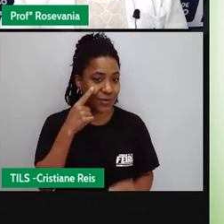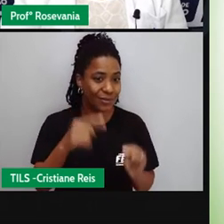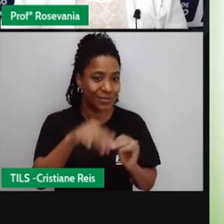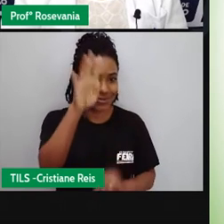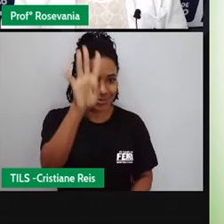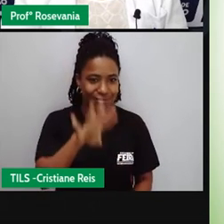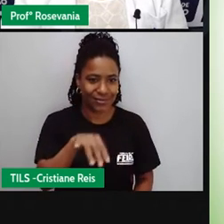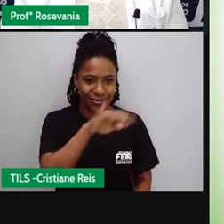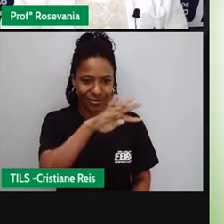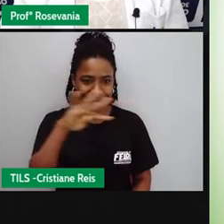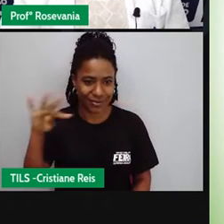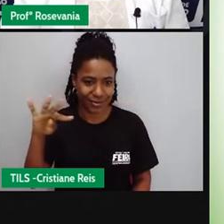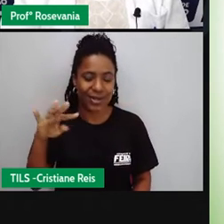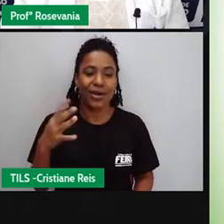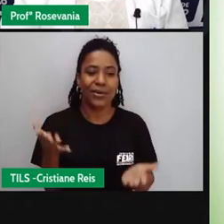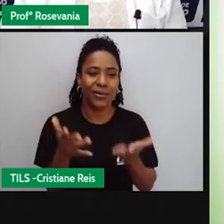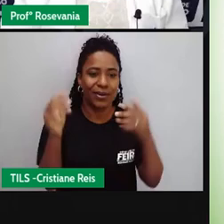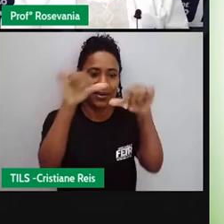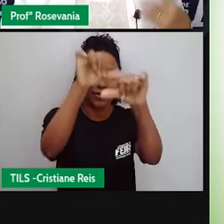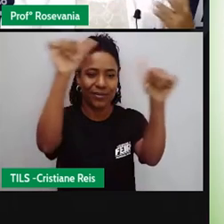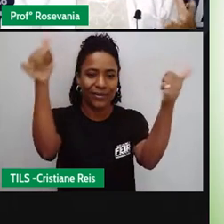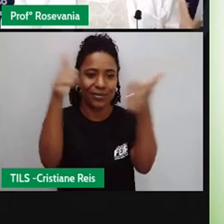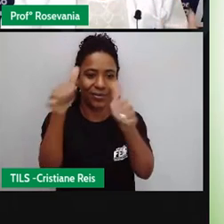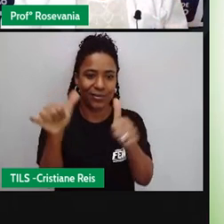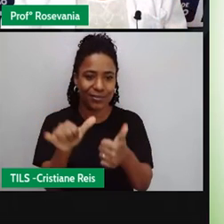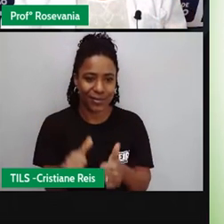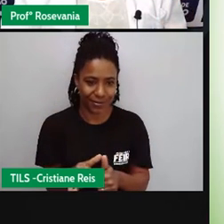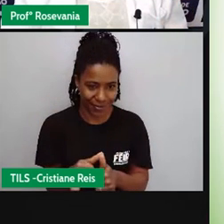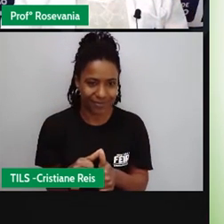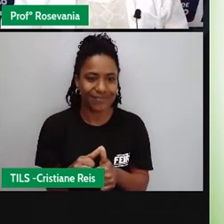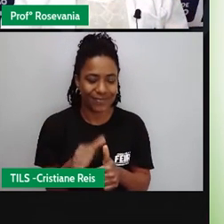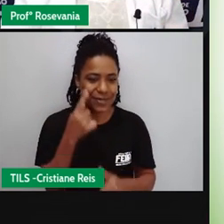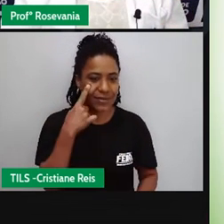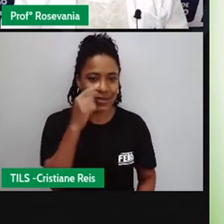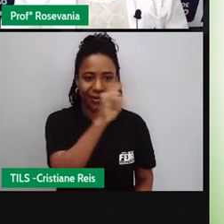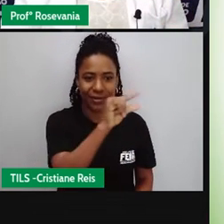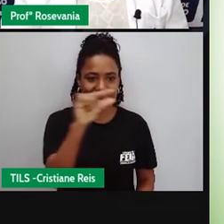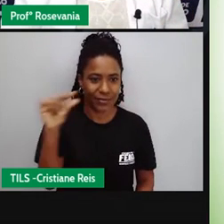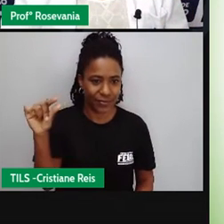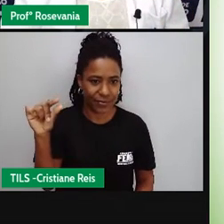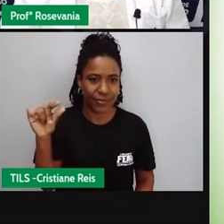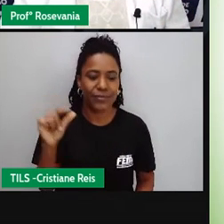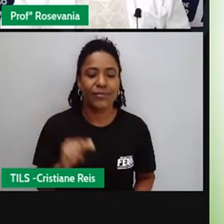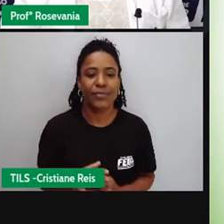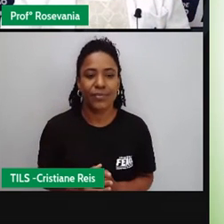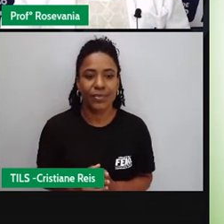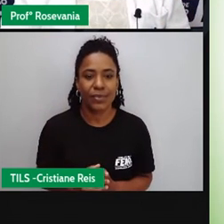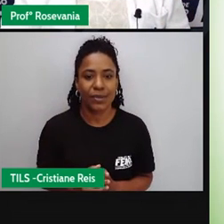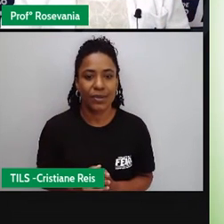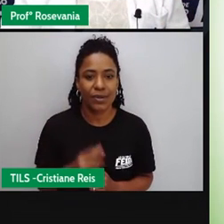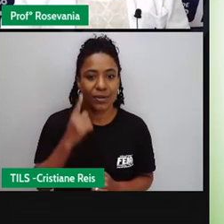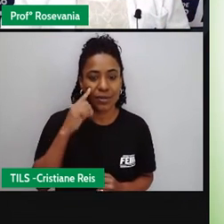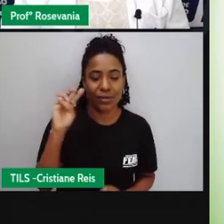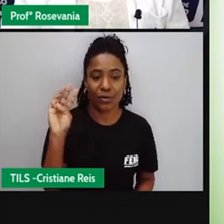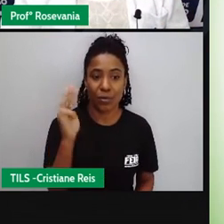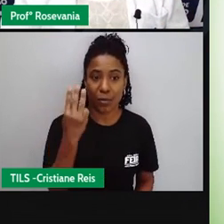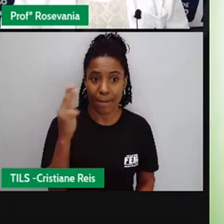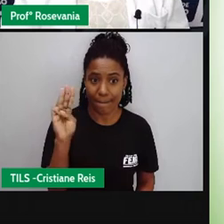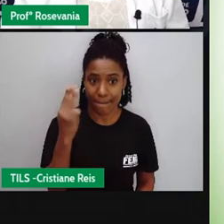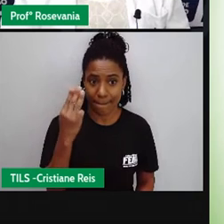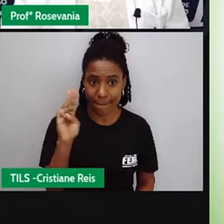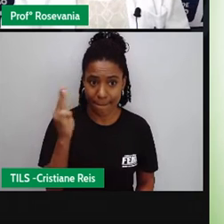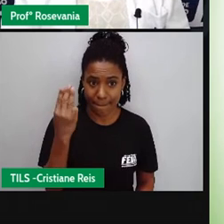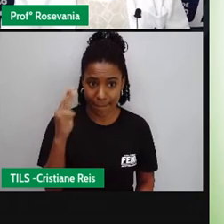distribuído no mapa e a gente tem uma visão melhor da coisa, que a gente percebe que aqui no Maranhão e no Piauí